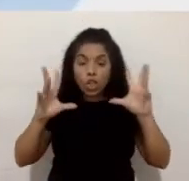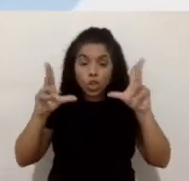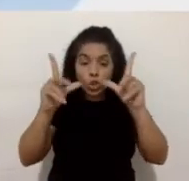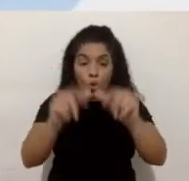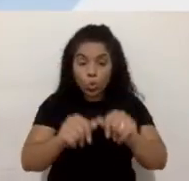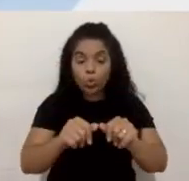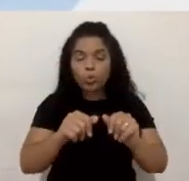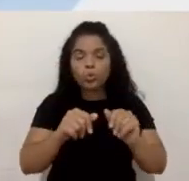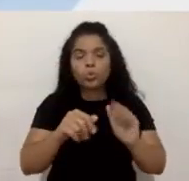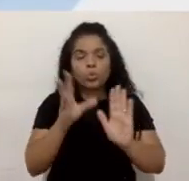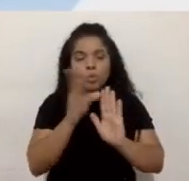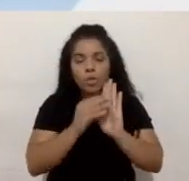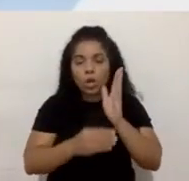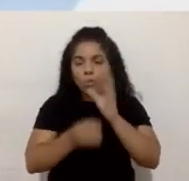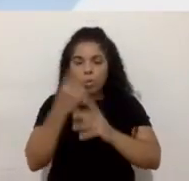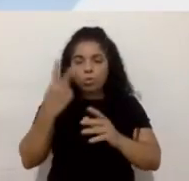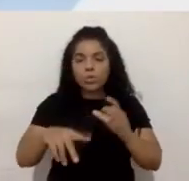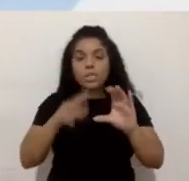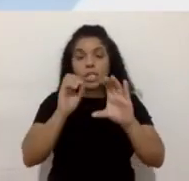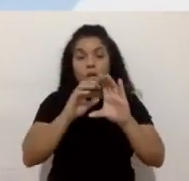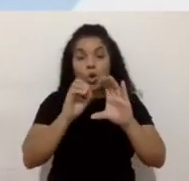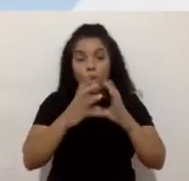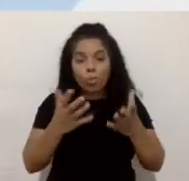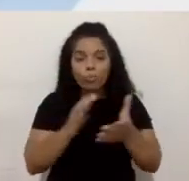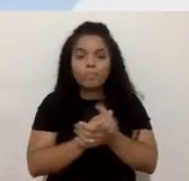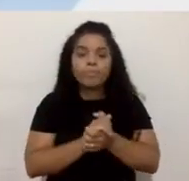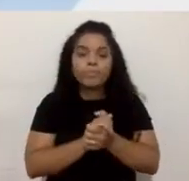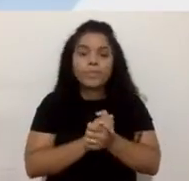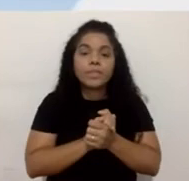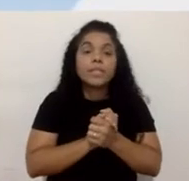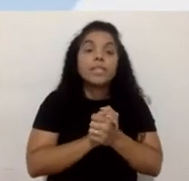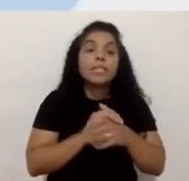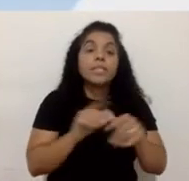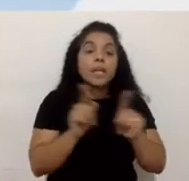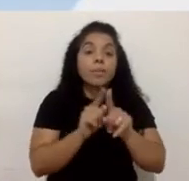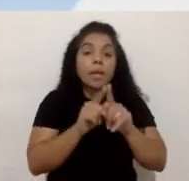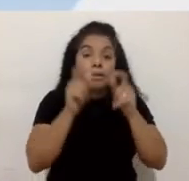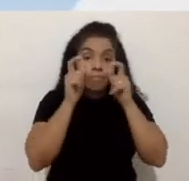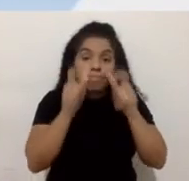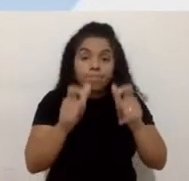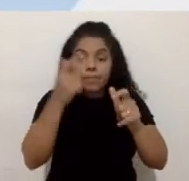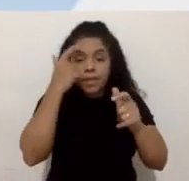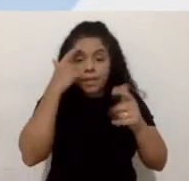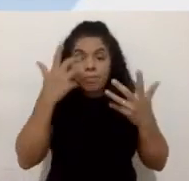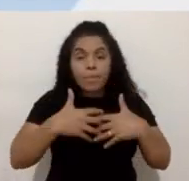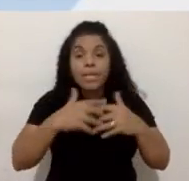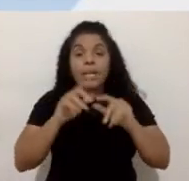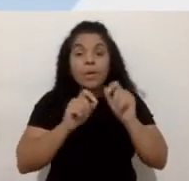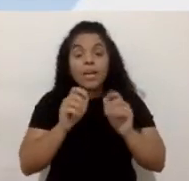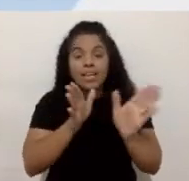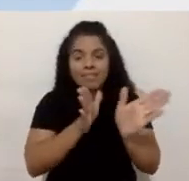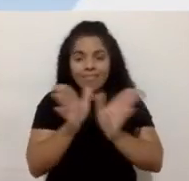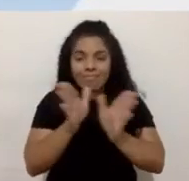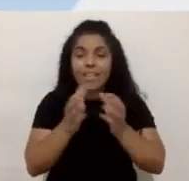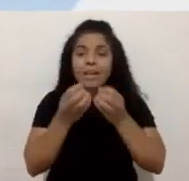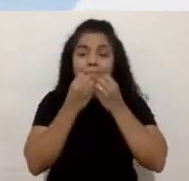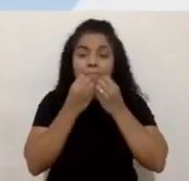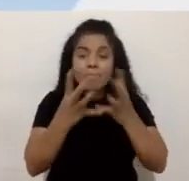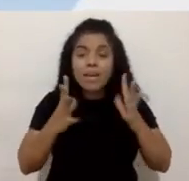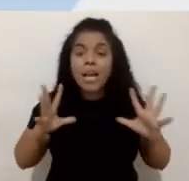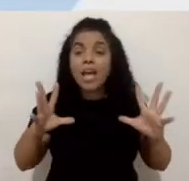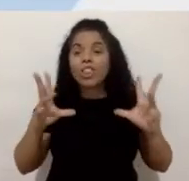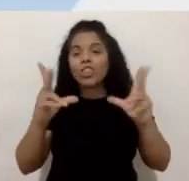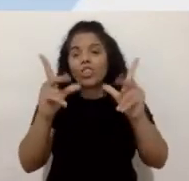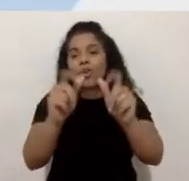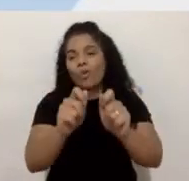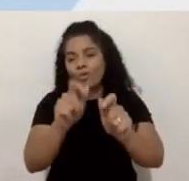Globo. E é um ponto interessante também pensar que a acessibilidade, ela é benéfica para todo mundo, né,